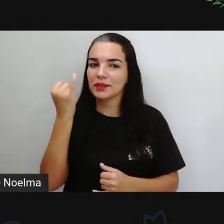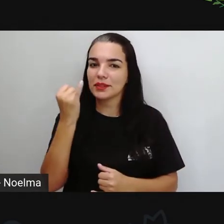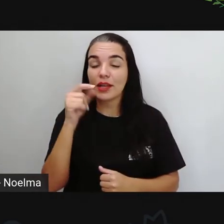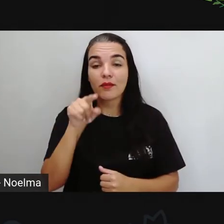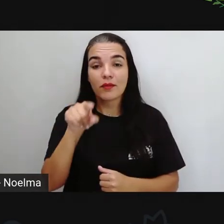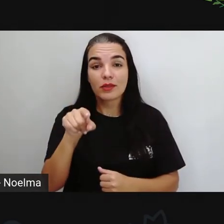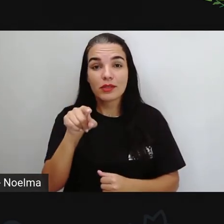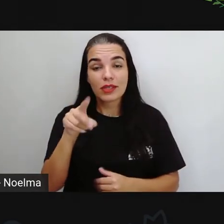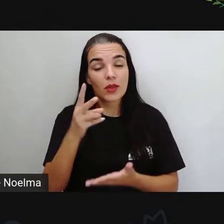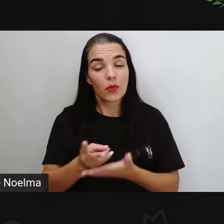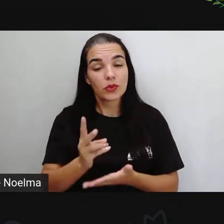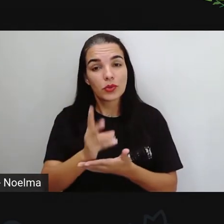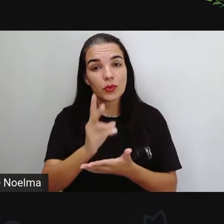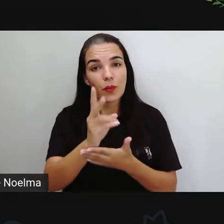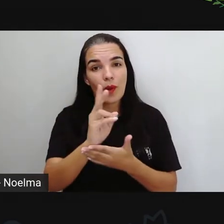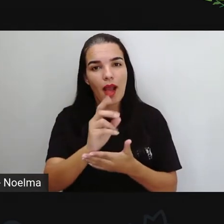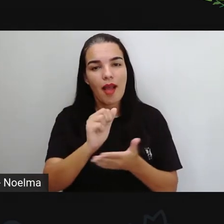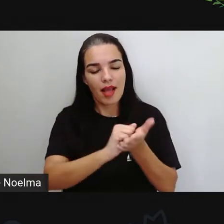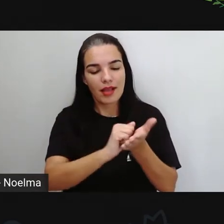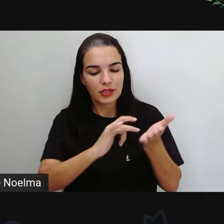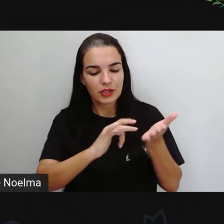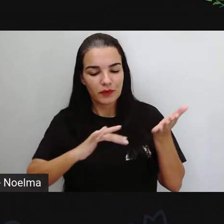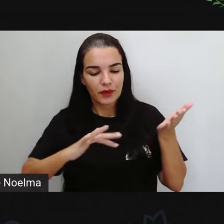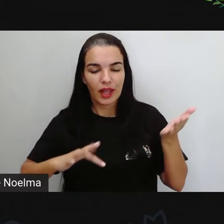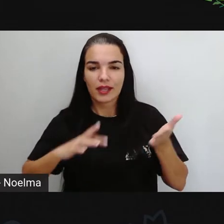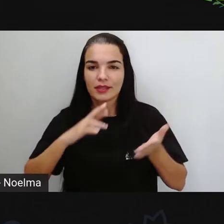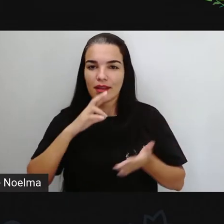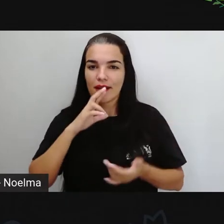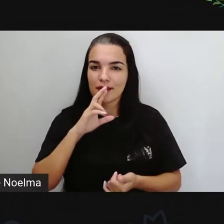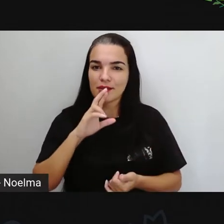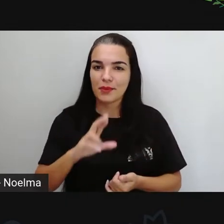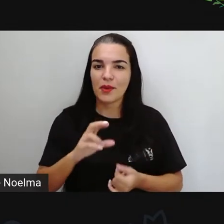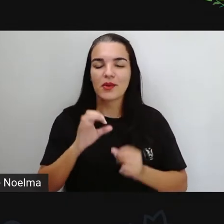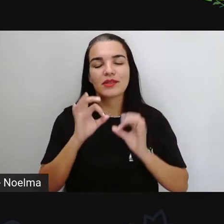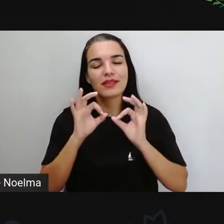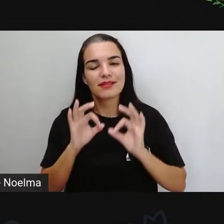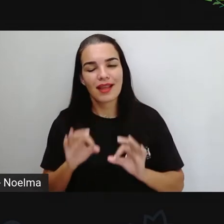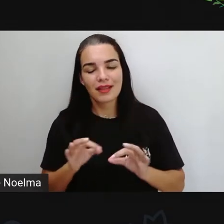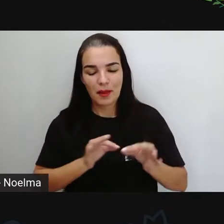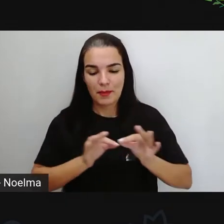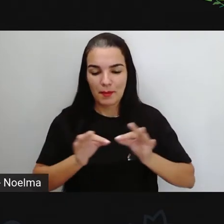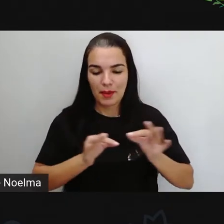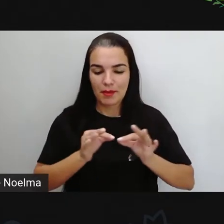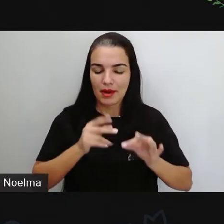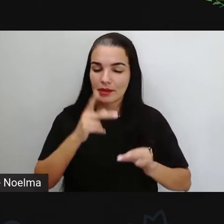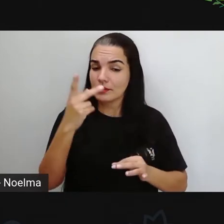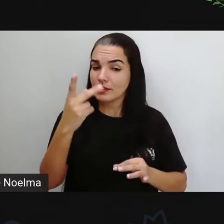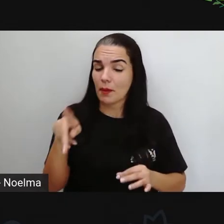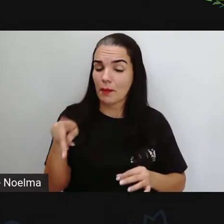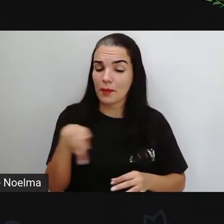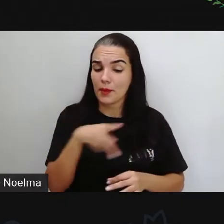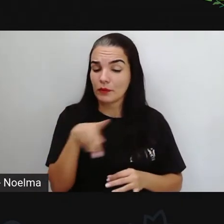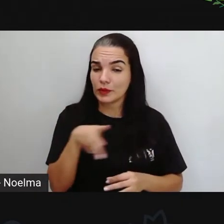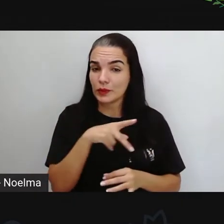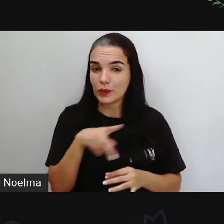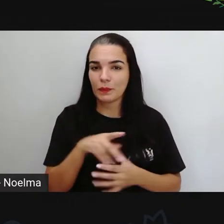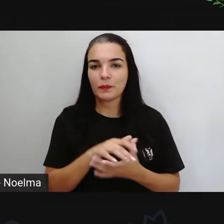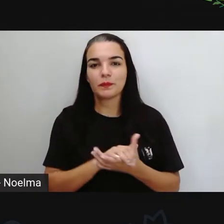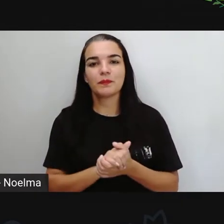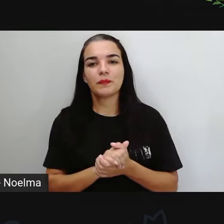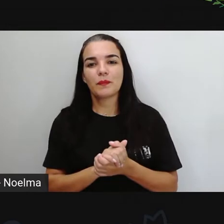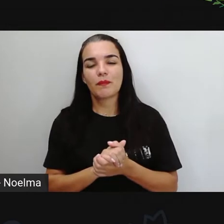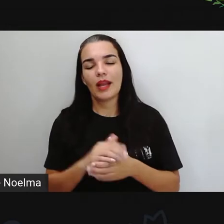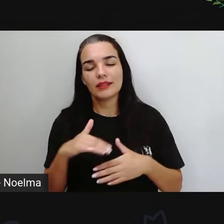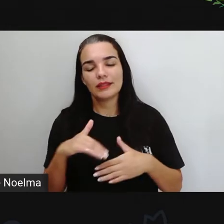continuar com as atividades, né? Fazendo aí, respondendo em casa, atividades preparadas por seu professor ou professora e aí dando